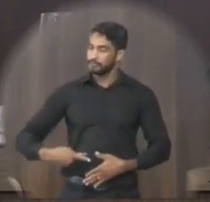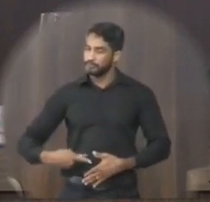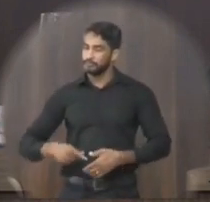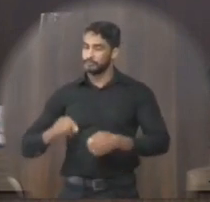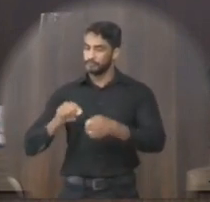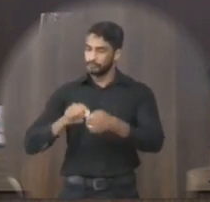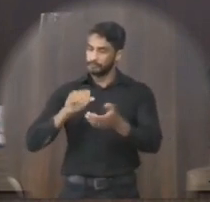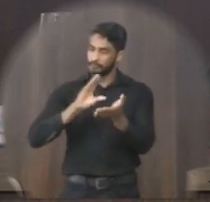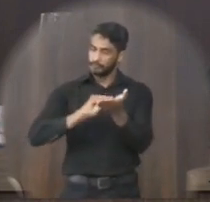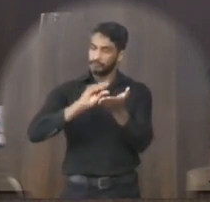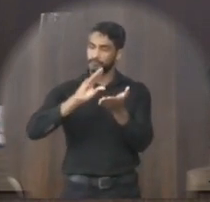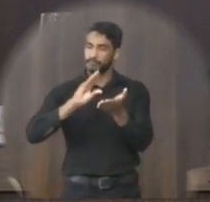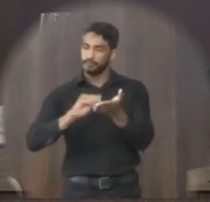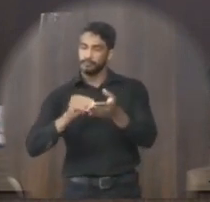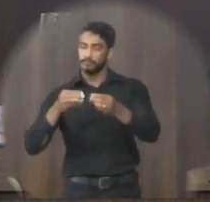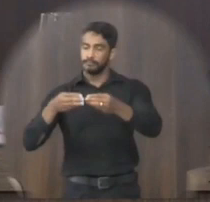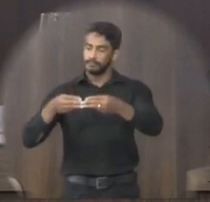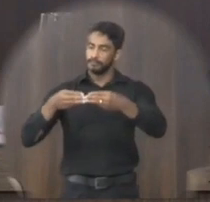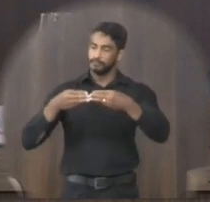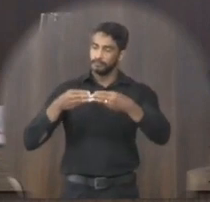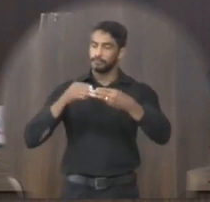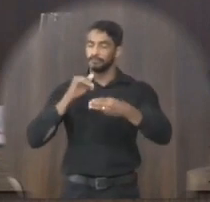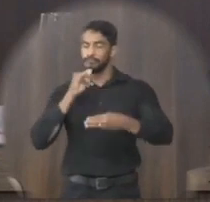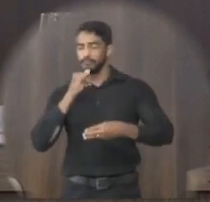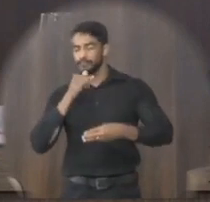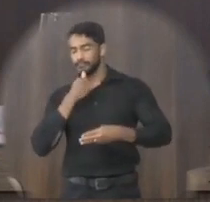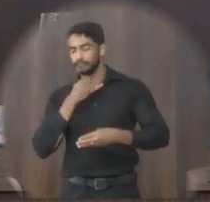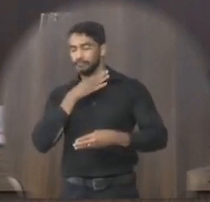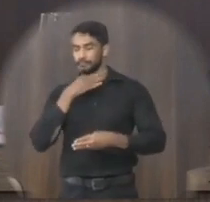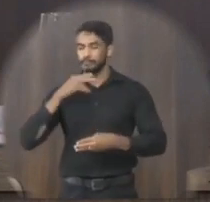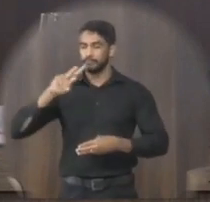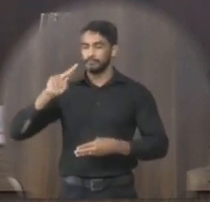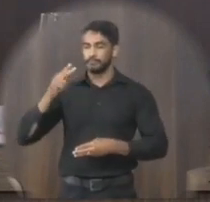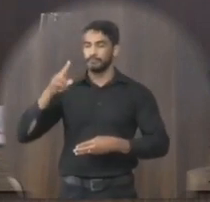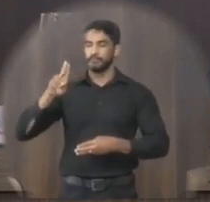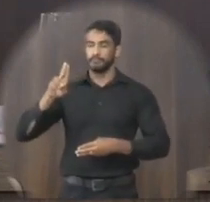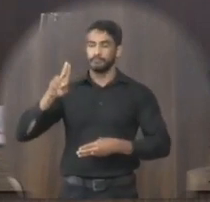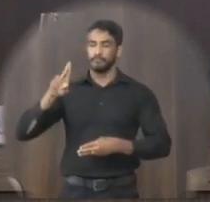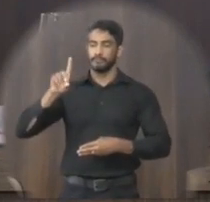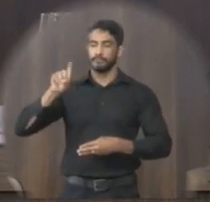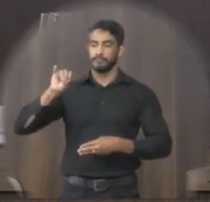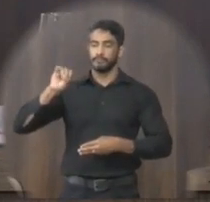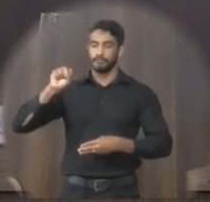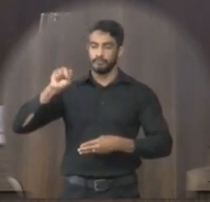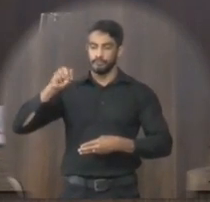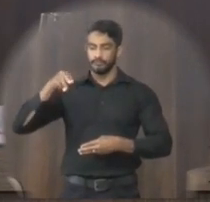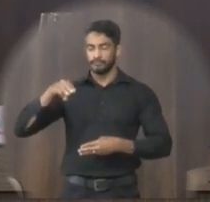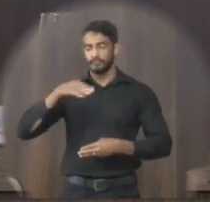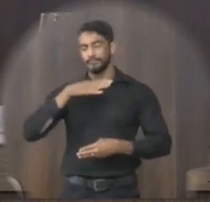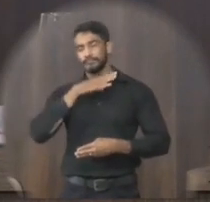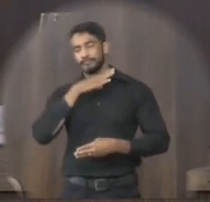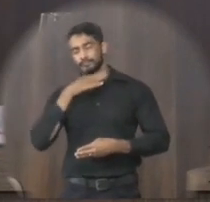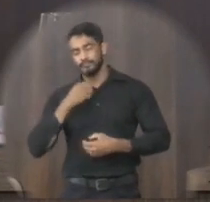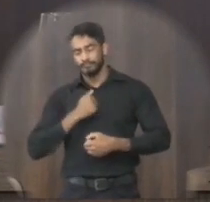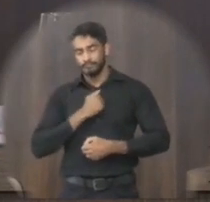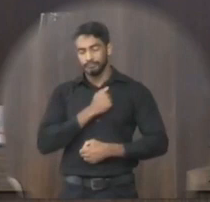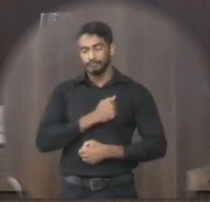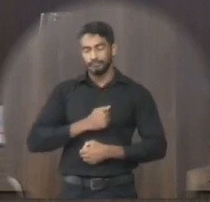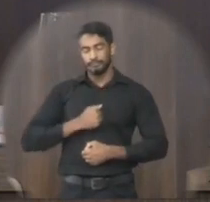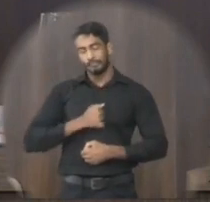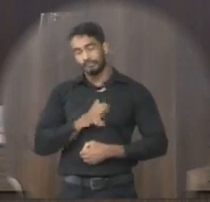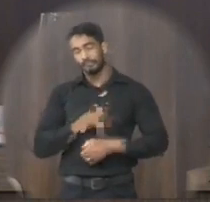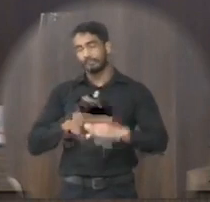seja feita e conchinhata moção de pesar pela perda do senhor Hudson Pinto Ulloa que partiu deixando eternas saudades aos